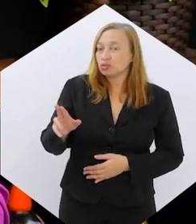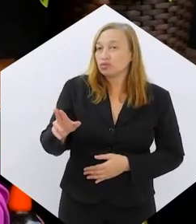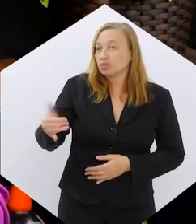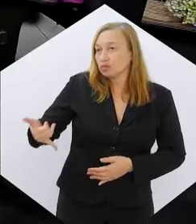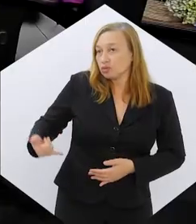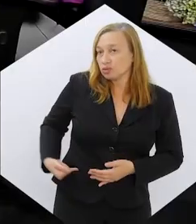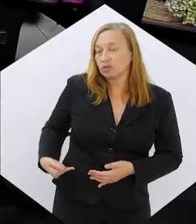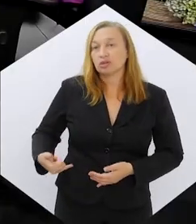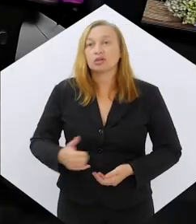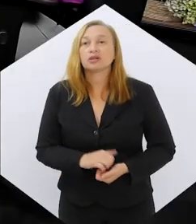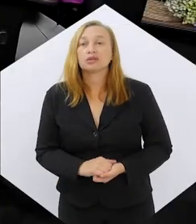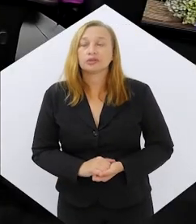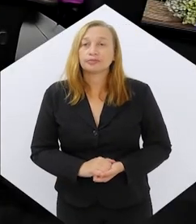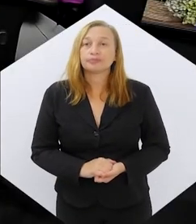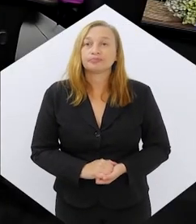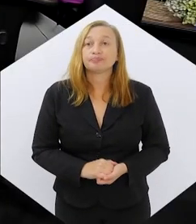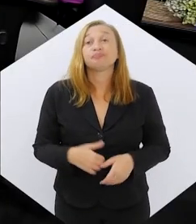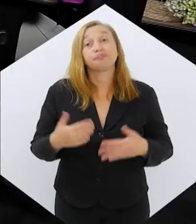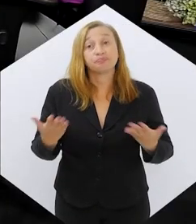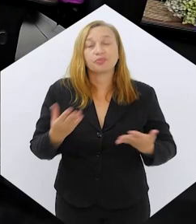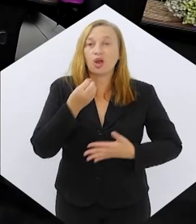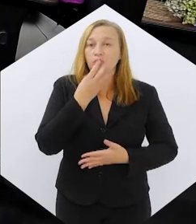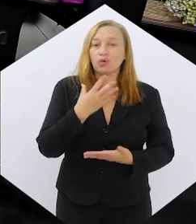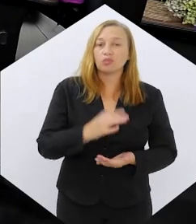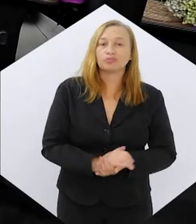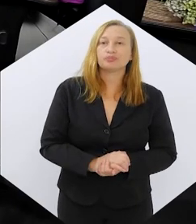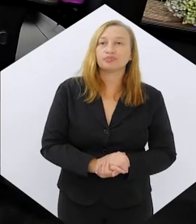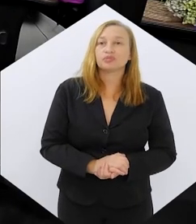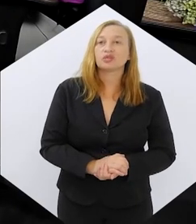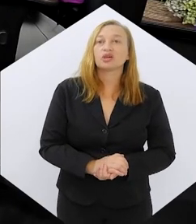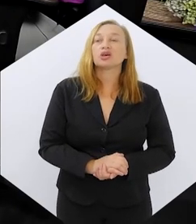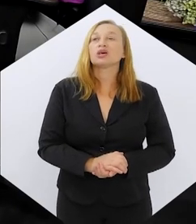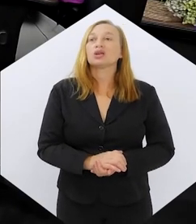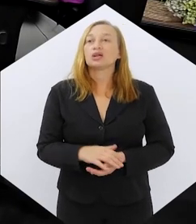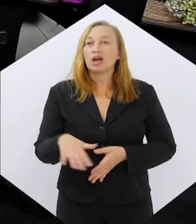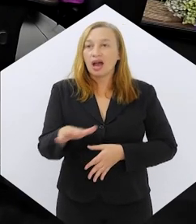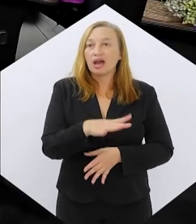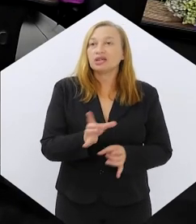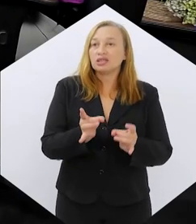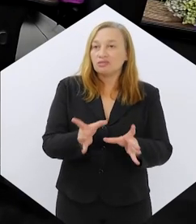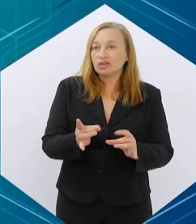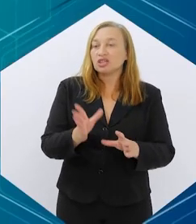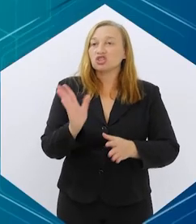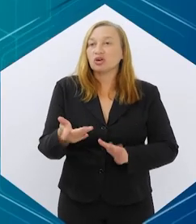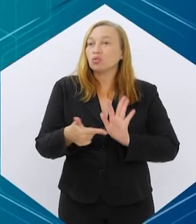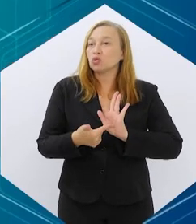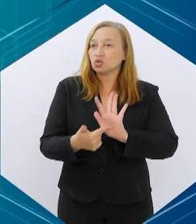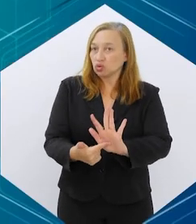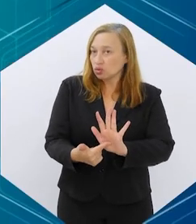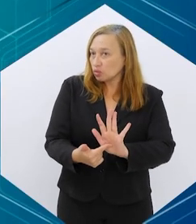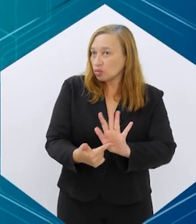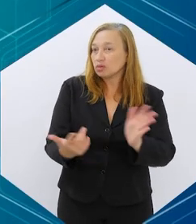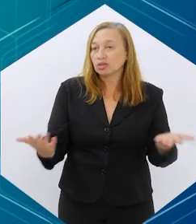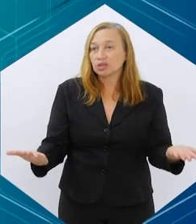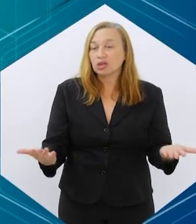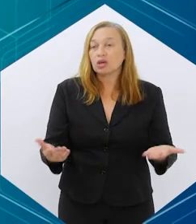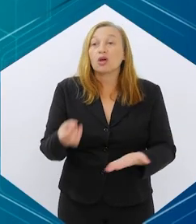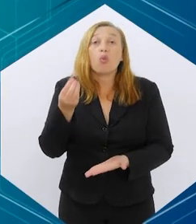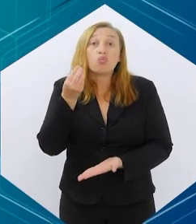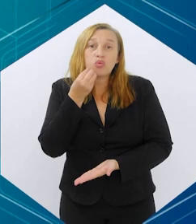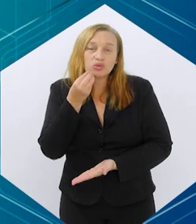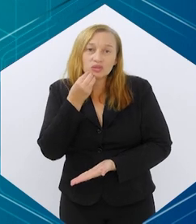e dessas canetas? Bom, o mercado já identificou que, de fato, é uma